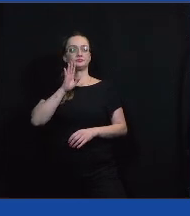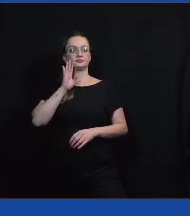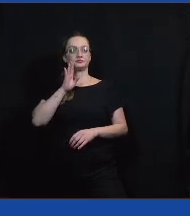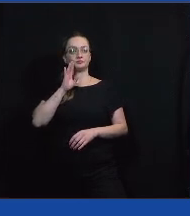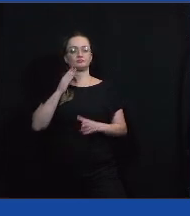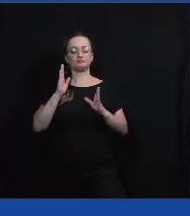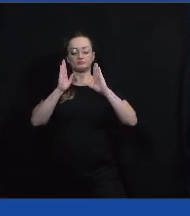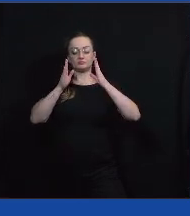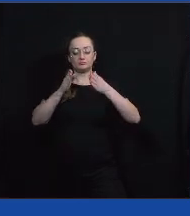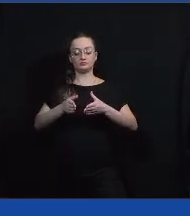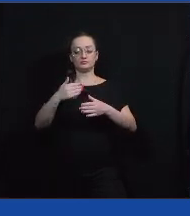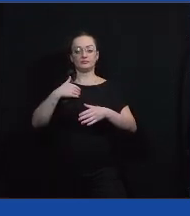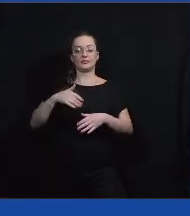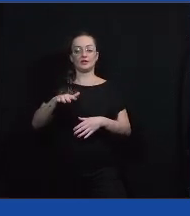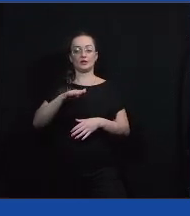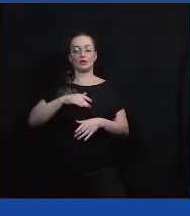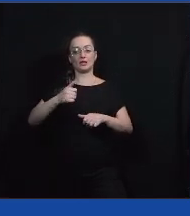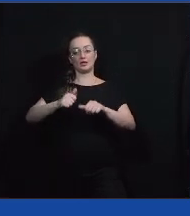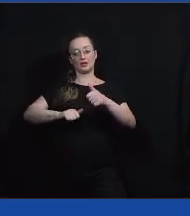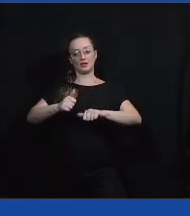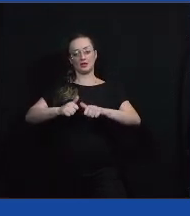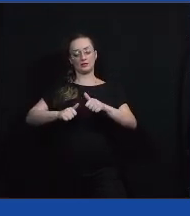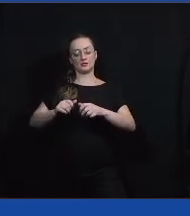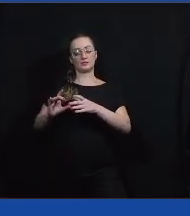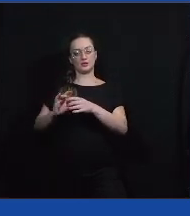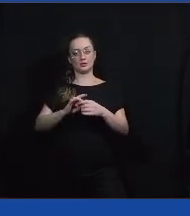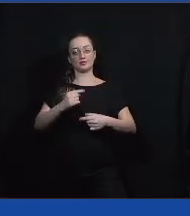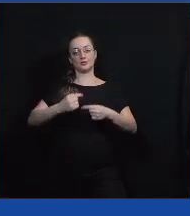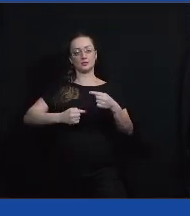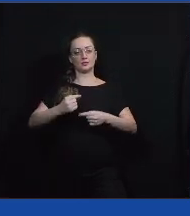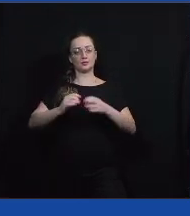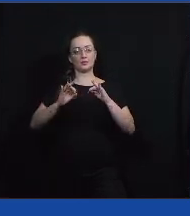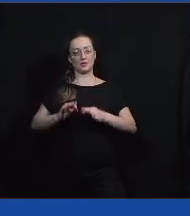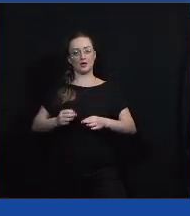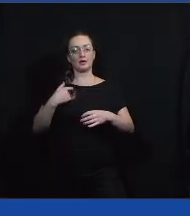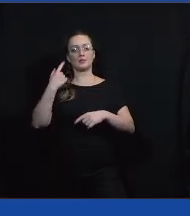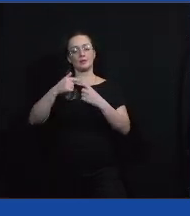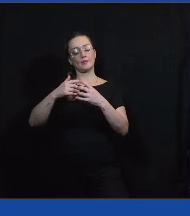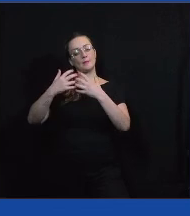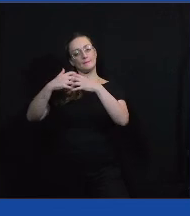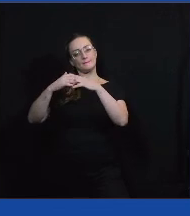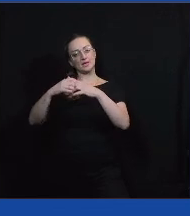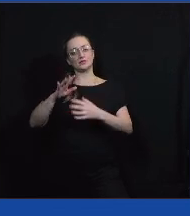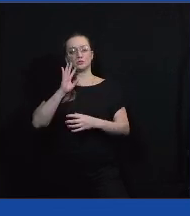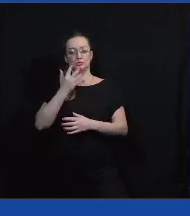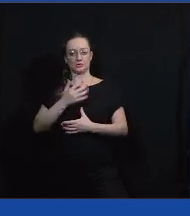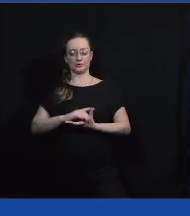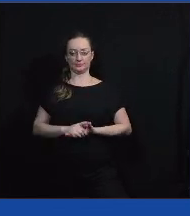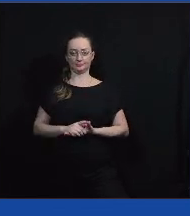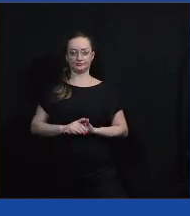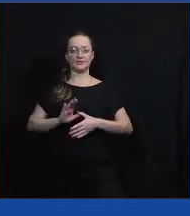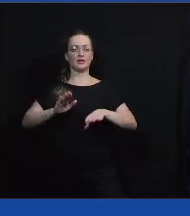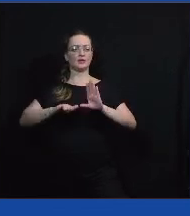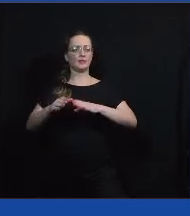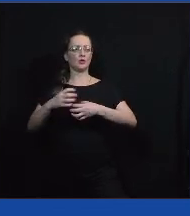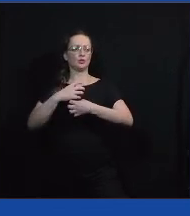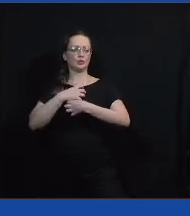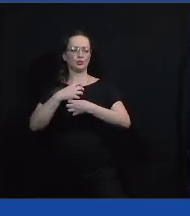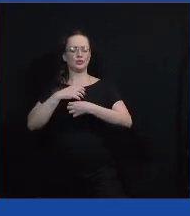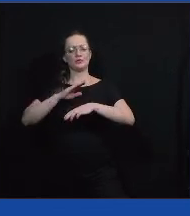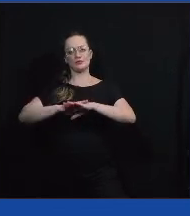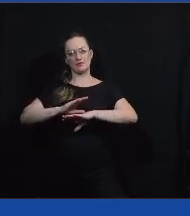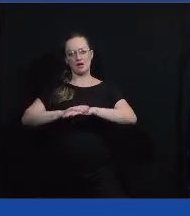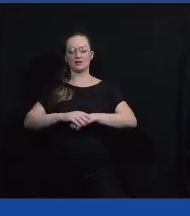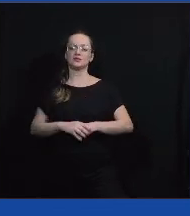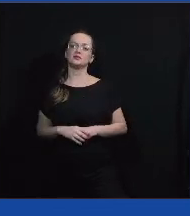focar também na questão de analisar o contexto político em si para depois a gente pensar a solução, até porque, dependendo da situação que a gente faz,